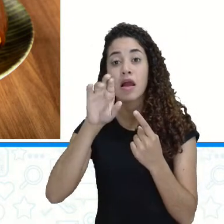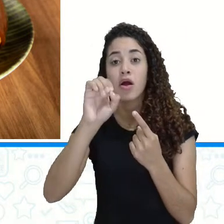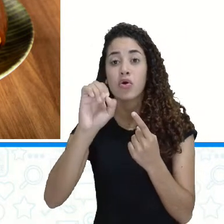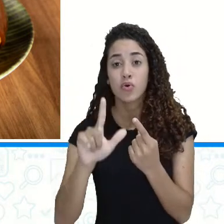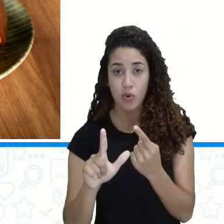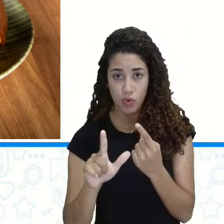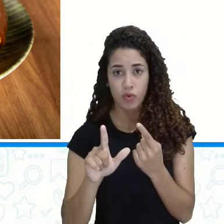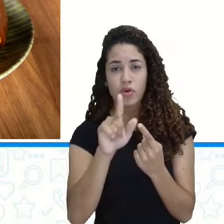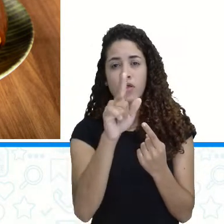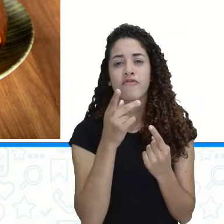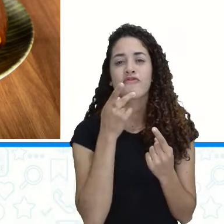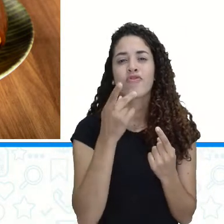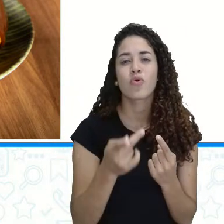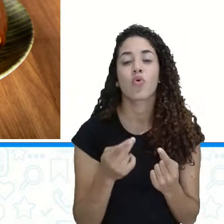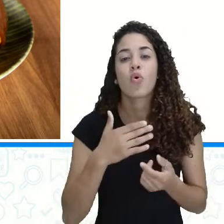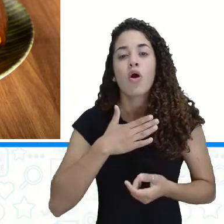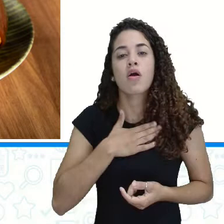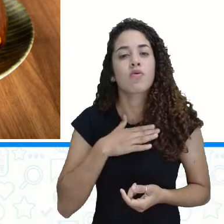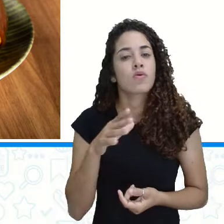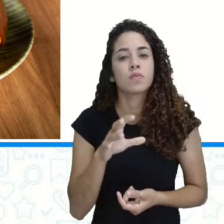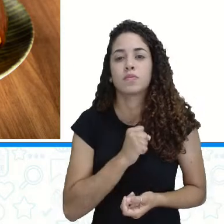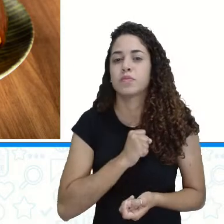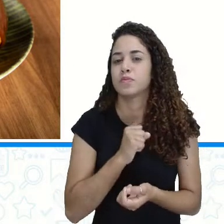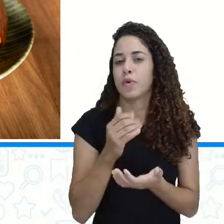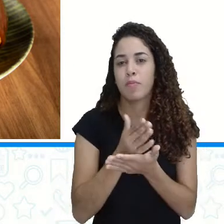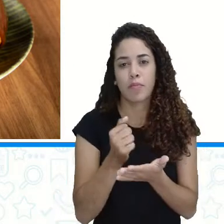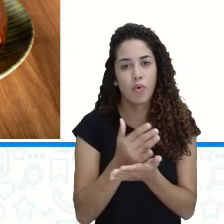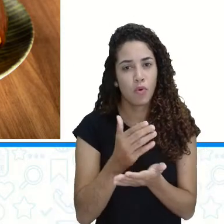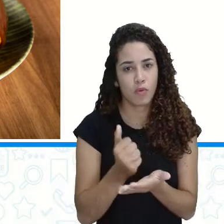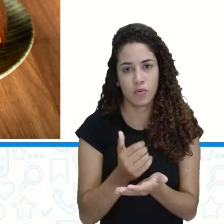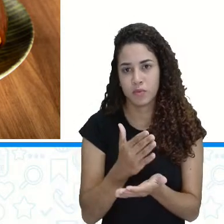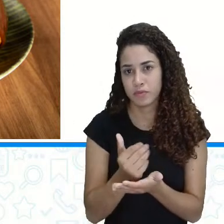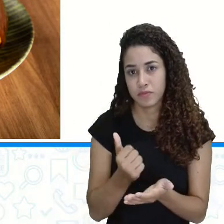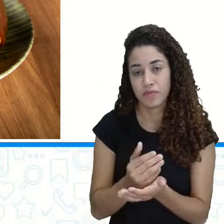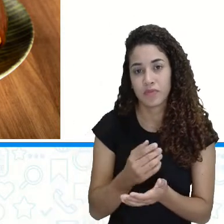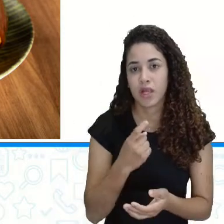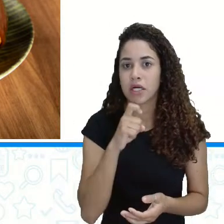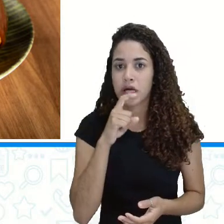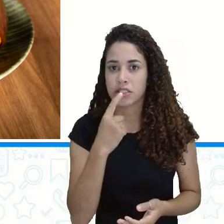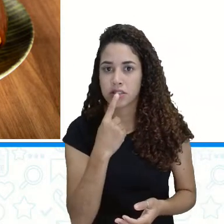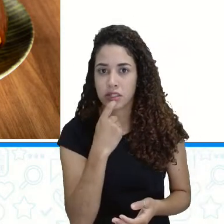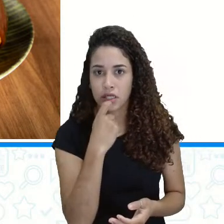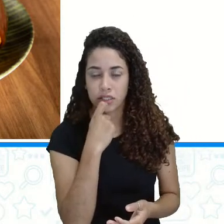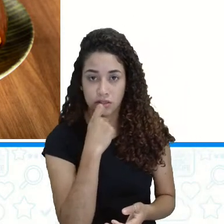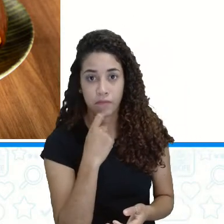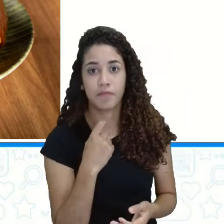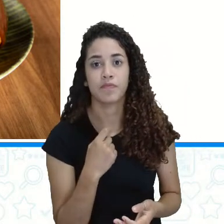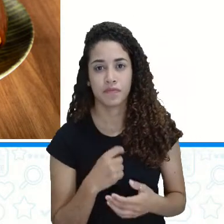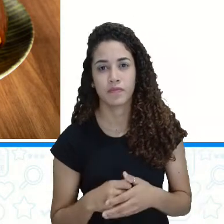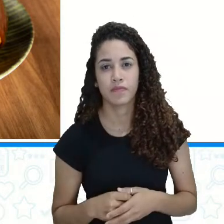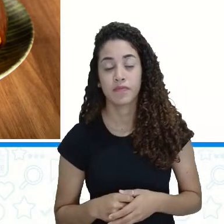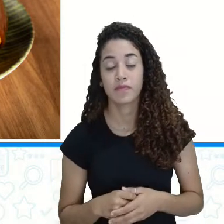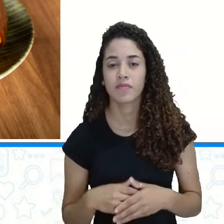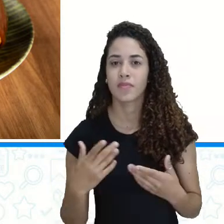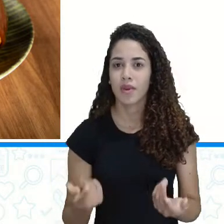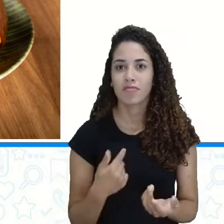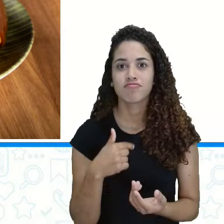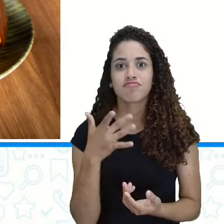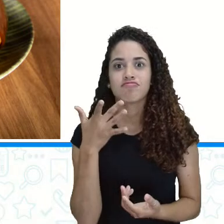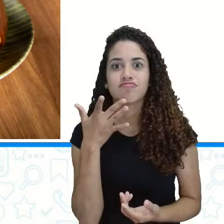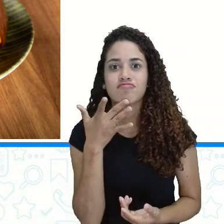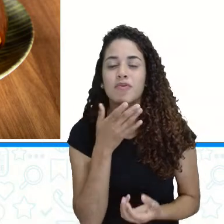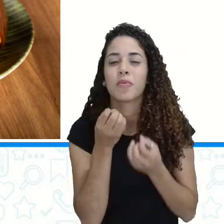disse que ama bolo de cenoura. Você gosta? Bom demais. Muito bom, não é, professora Kátia? E desse